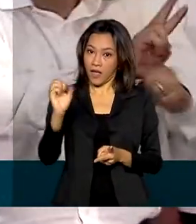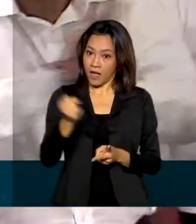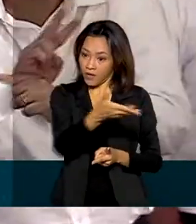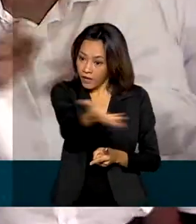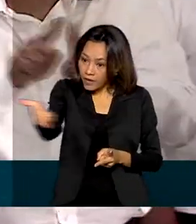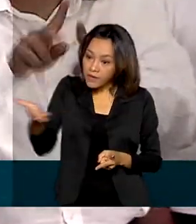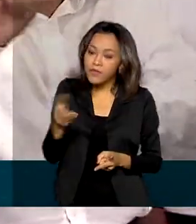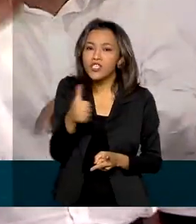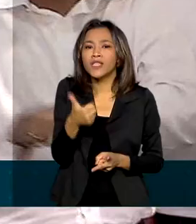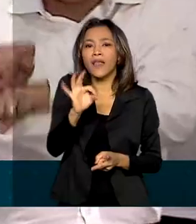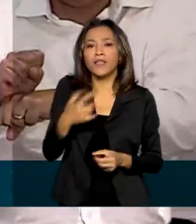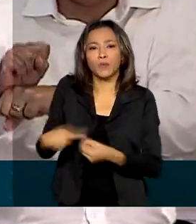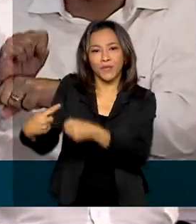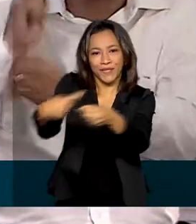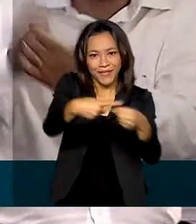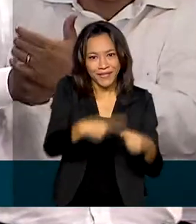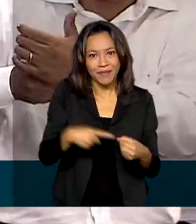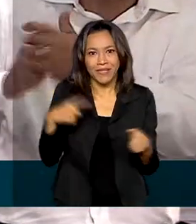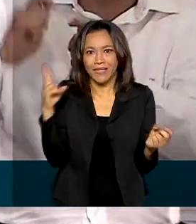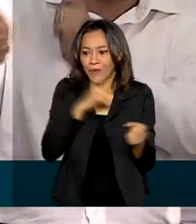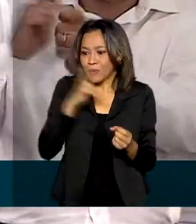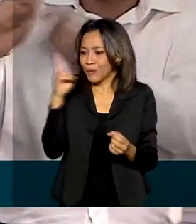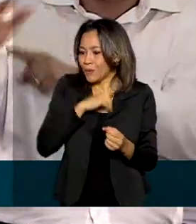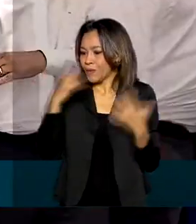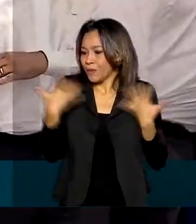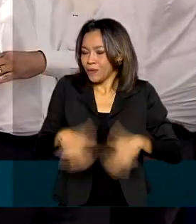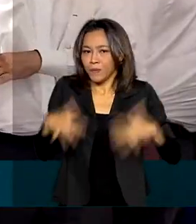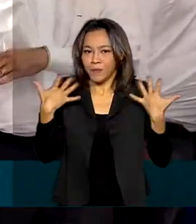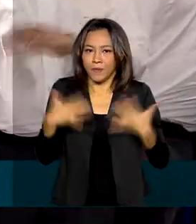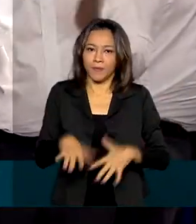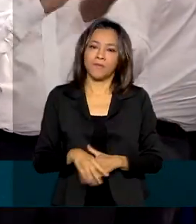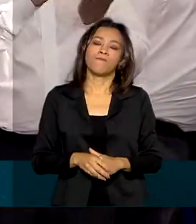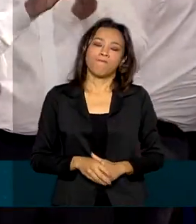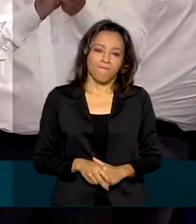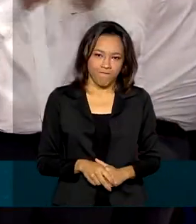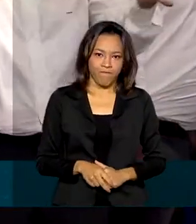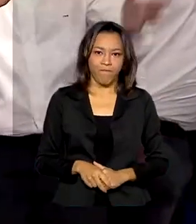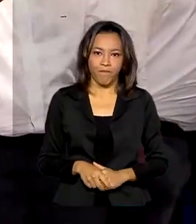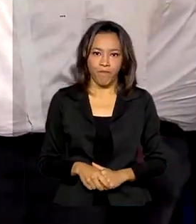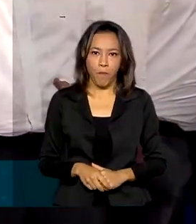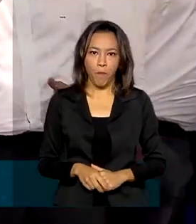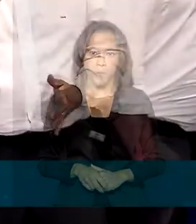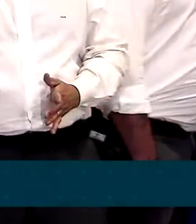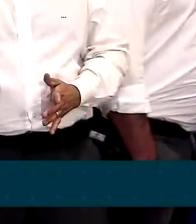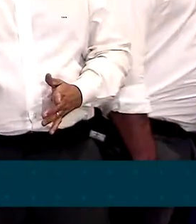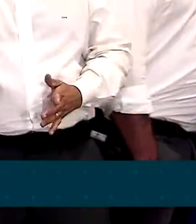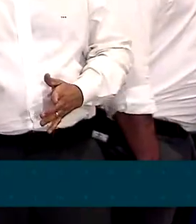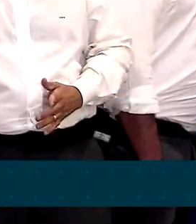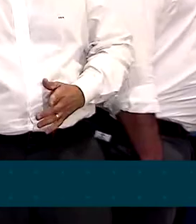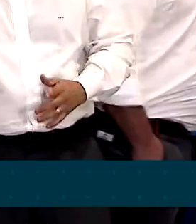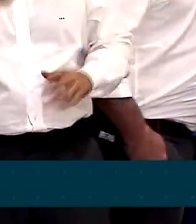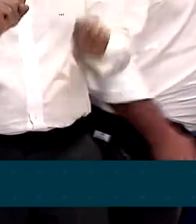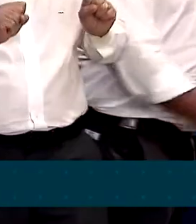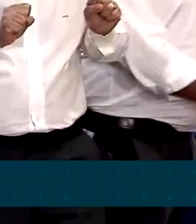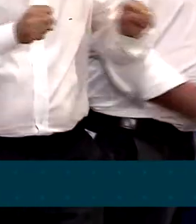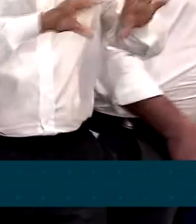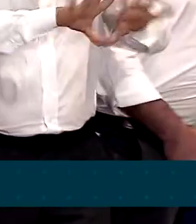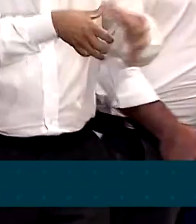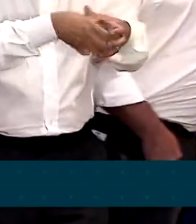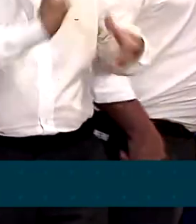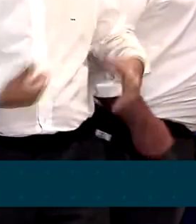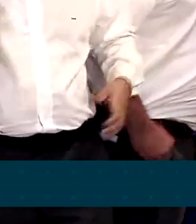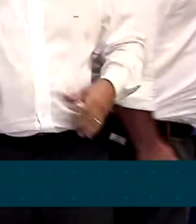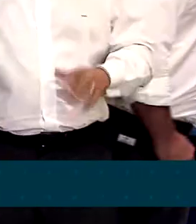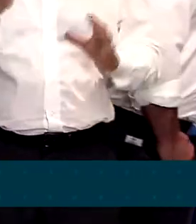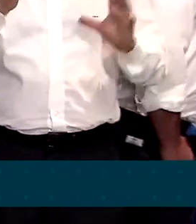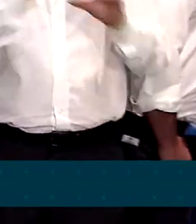de dez municípios em estado de calamidade pública. Isso é um esforço conjunto do governo federal e o valor vai até